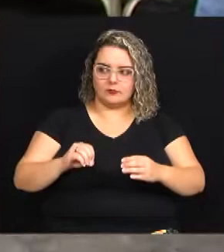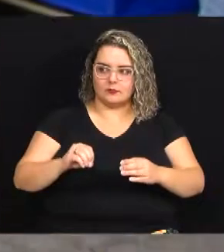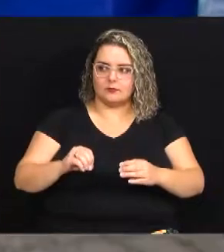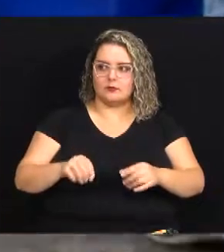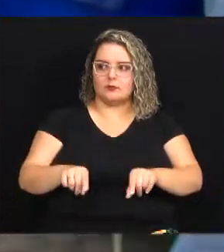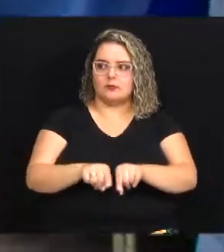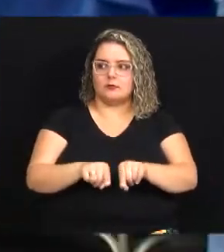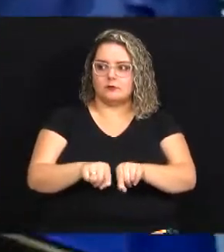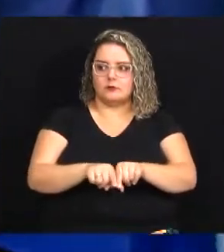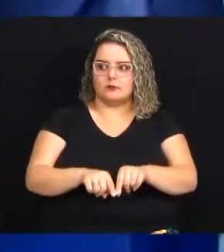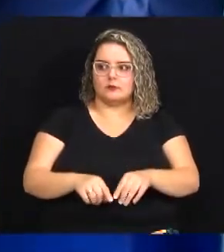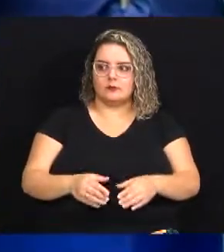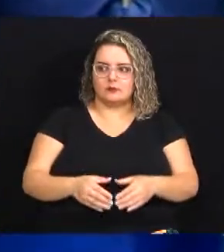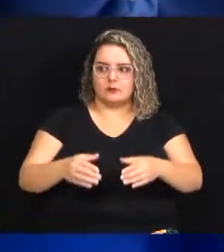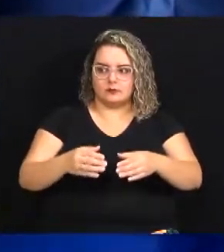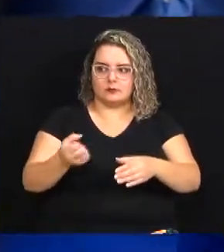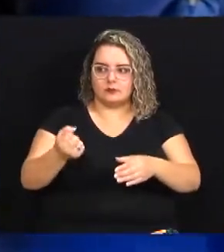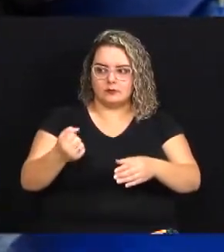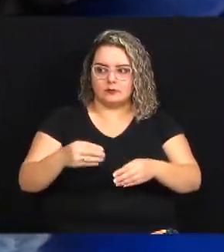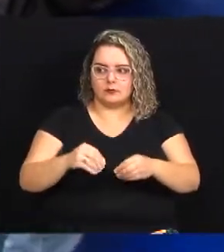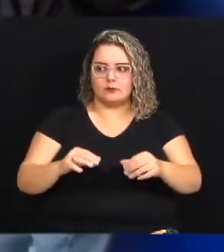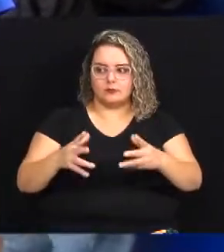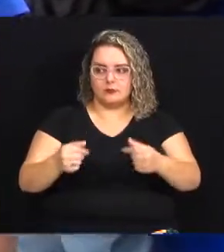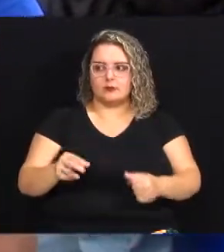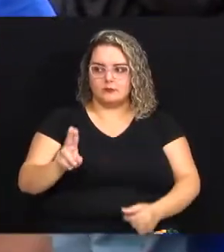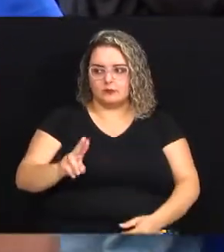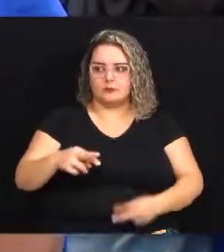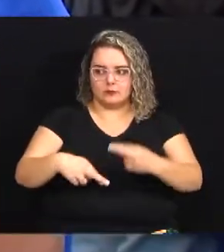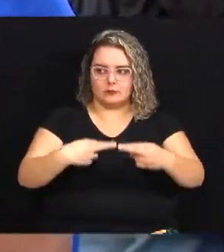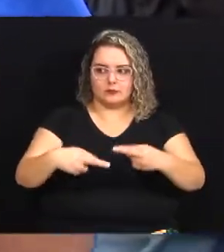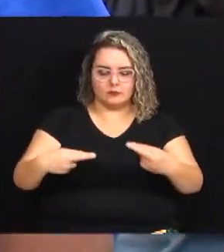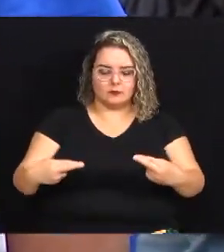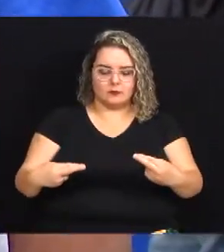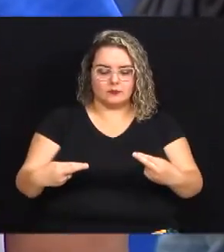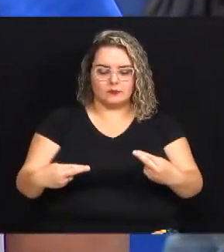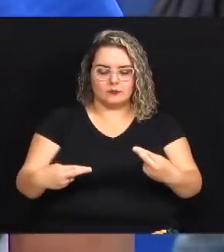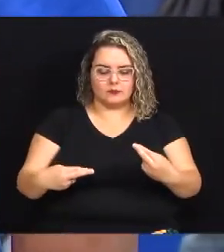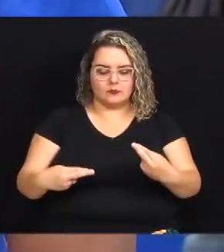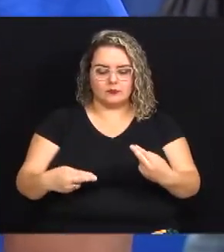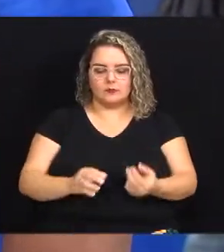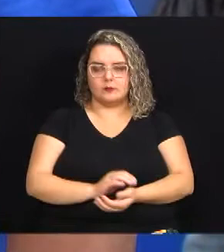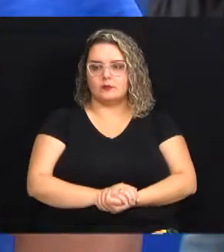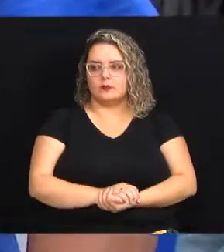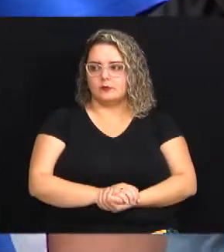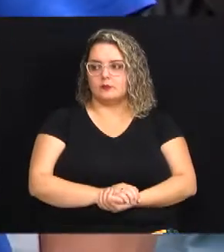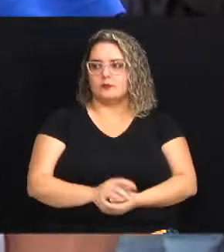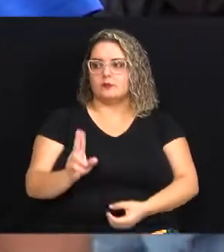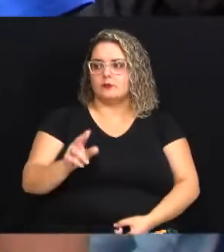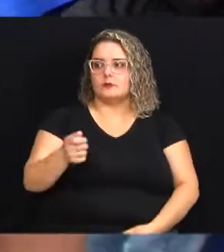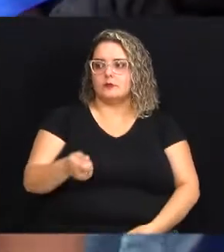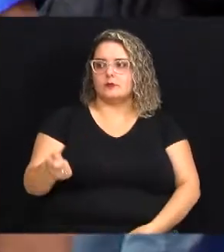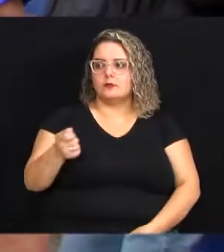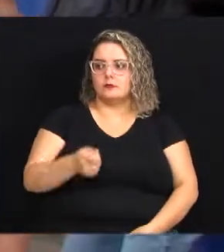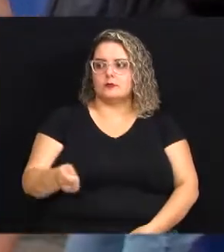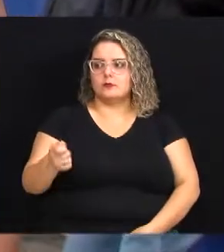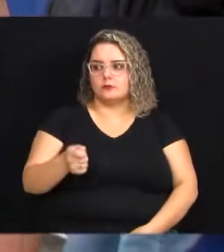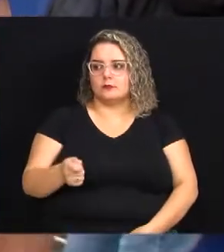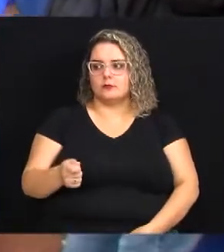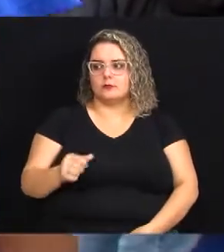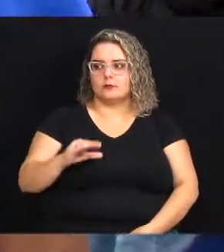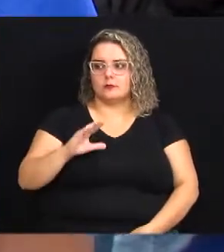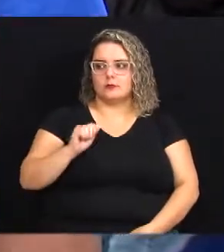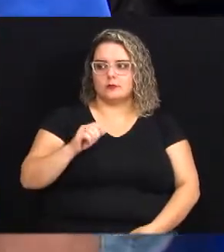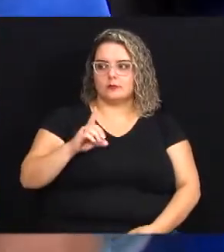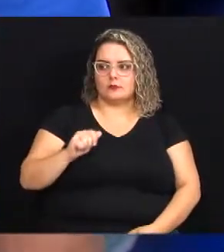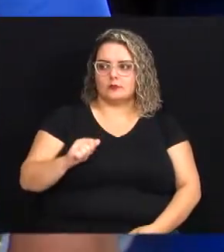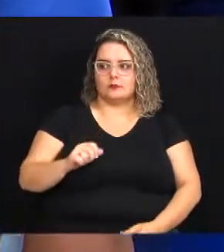latinha latinha de leite tudo usado tudo pego sucata né qual é o nome da associação a associação é